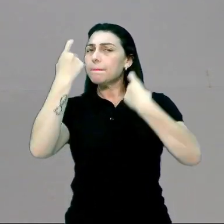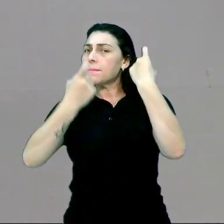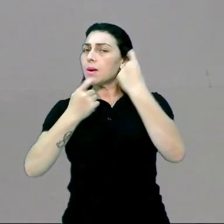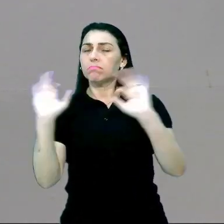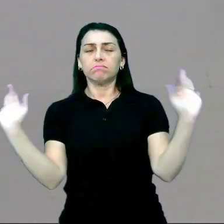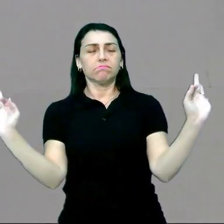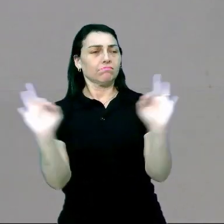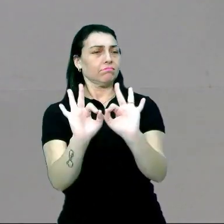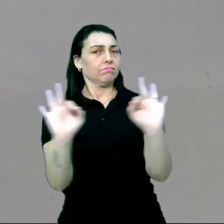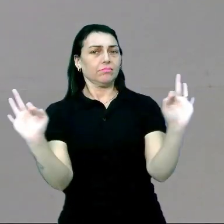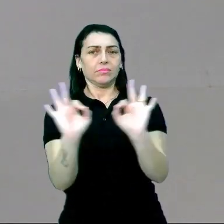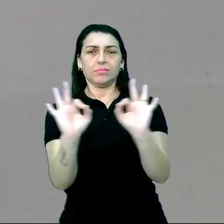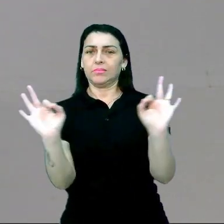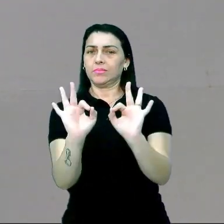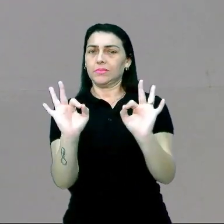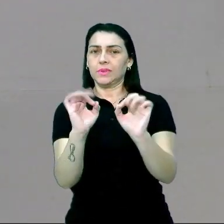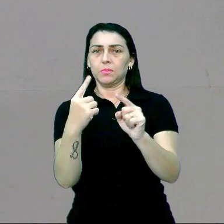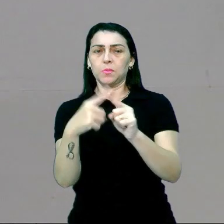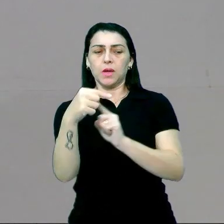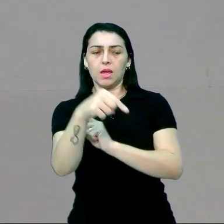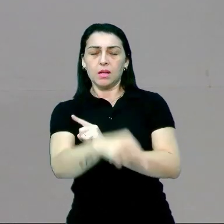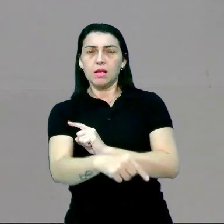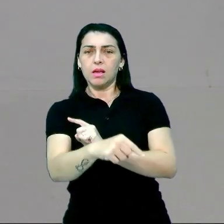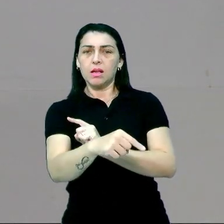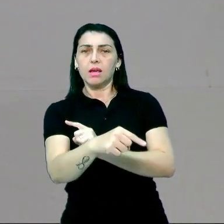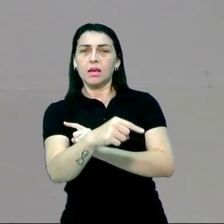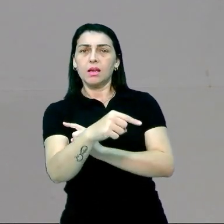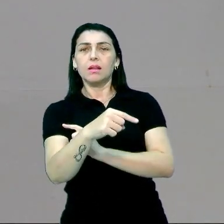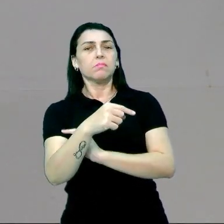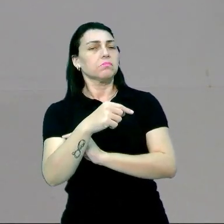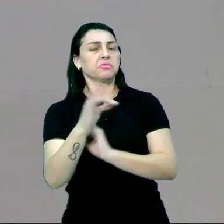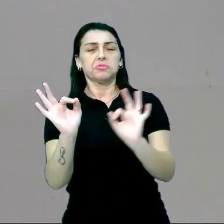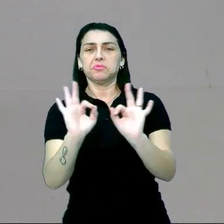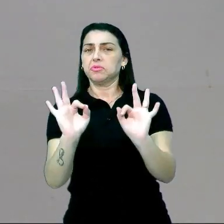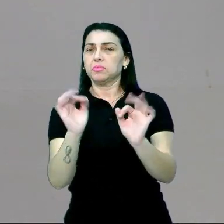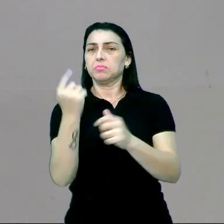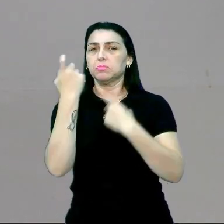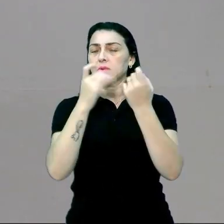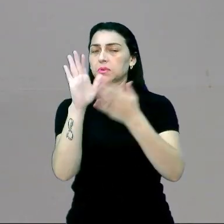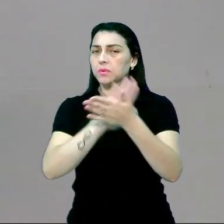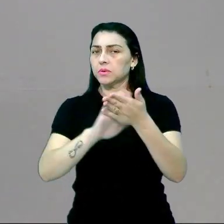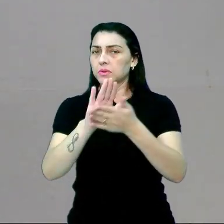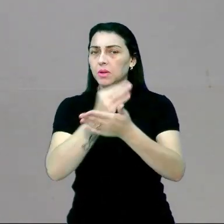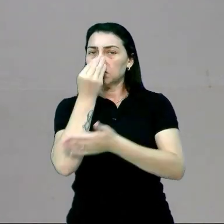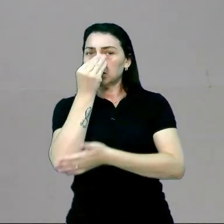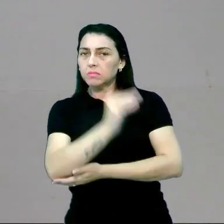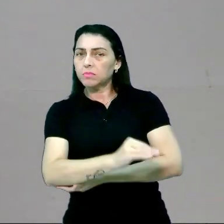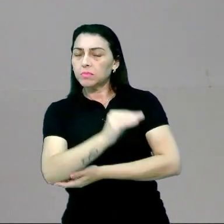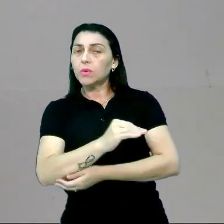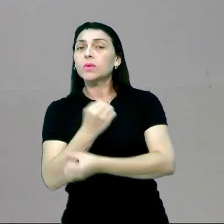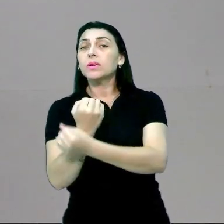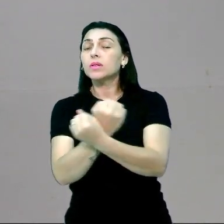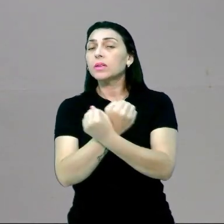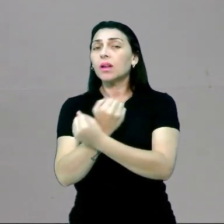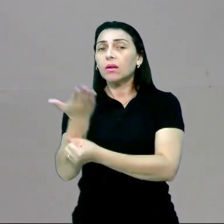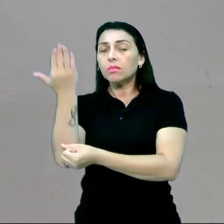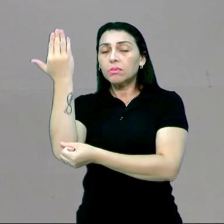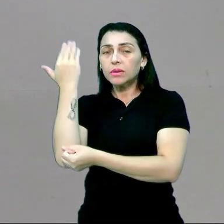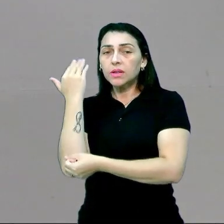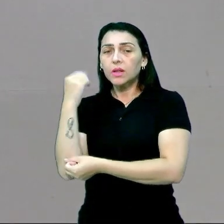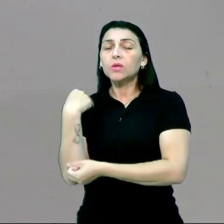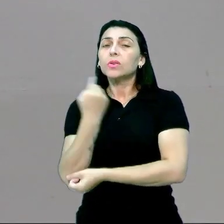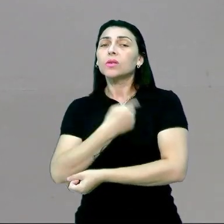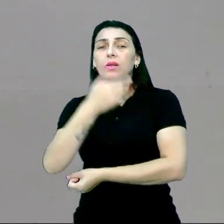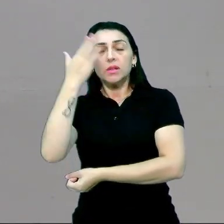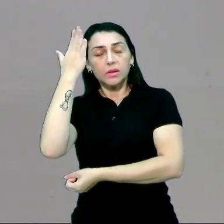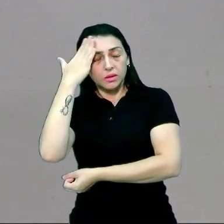preocupado com a subjetividade daquela pessoa que era a minha posse. Inclusive, os escravos, todos nós